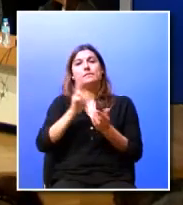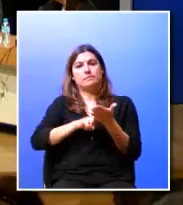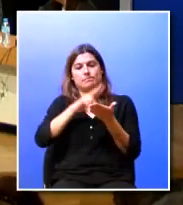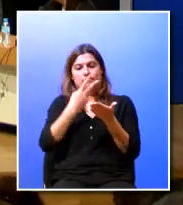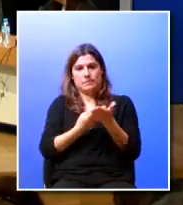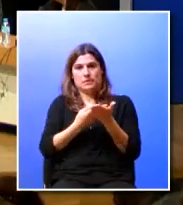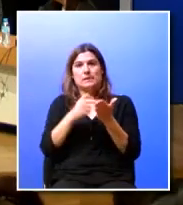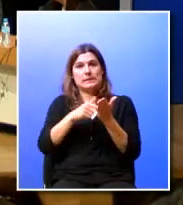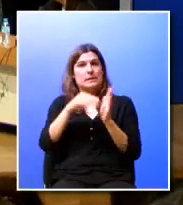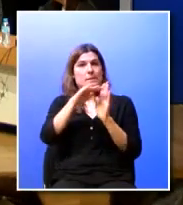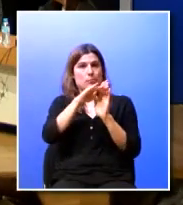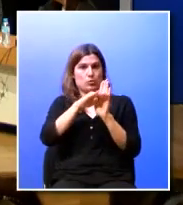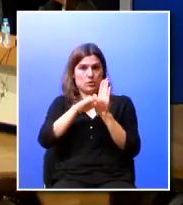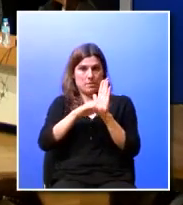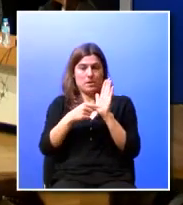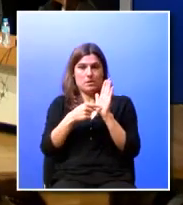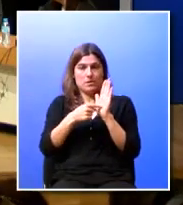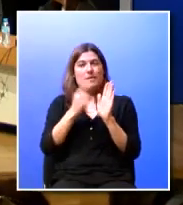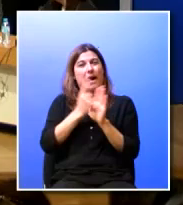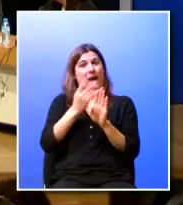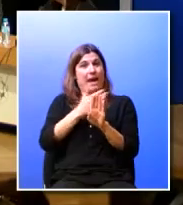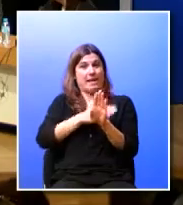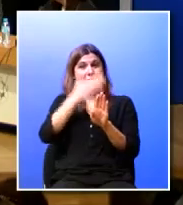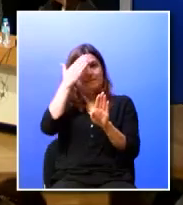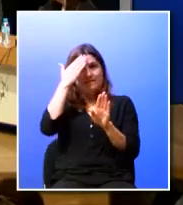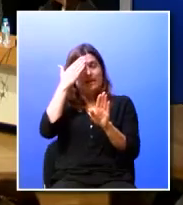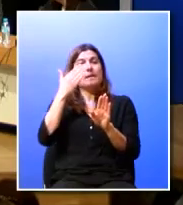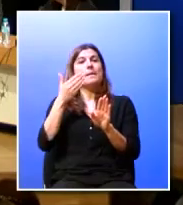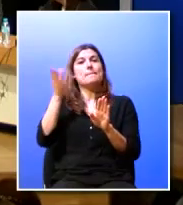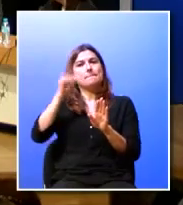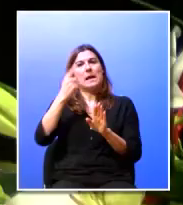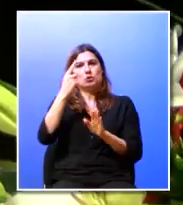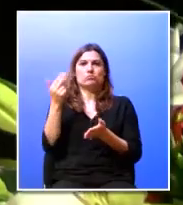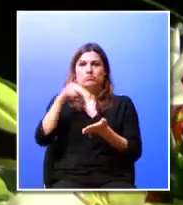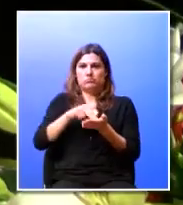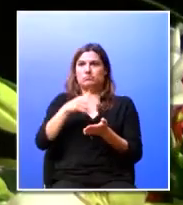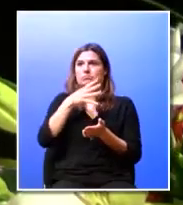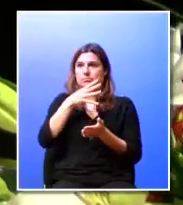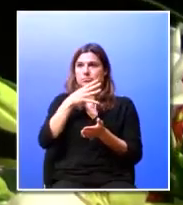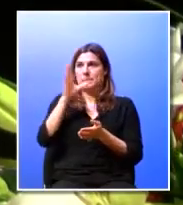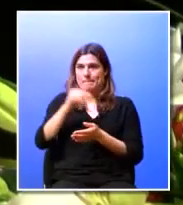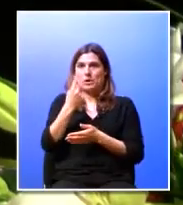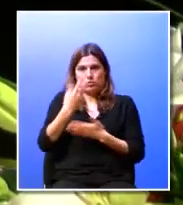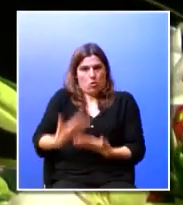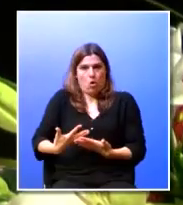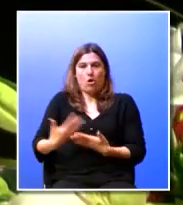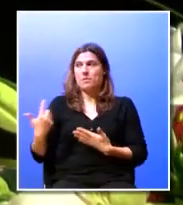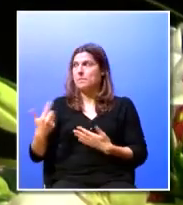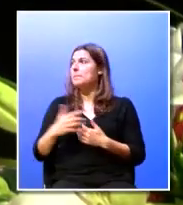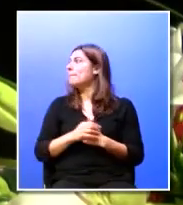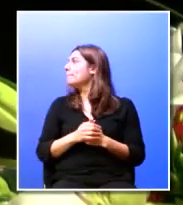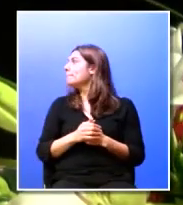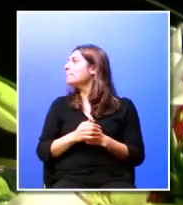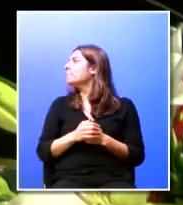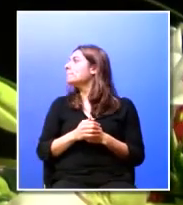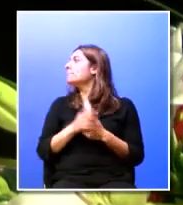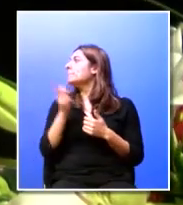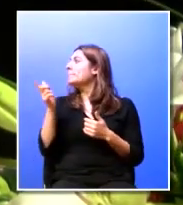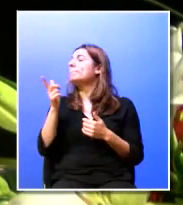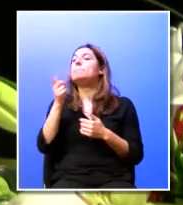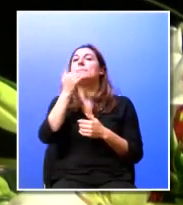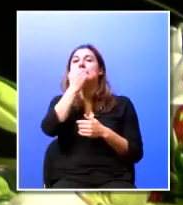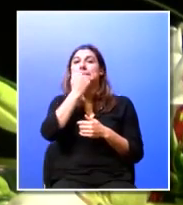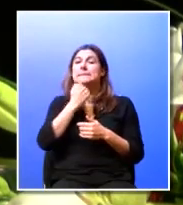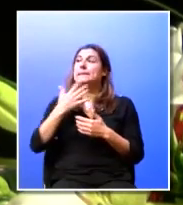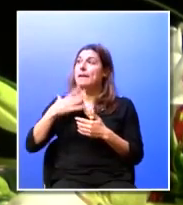no programa que estava previsto e vamos ter de facto mais uma intervenção agora e portanto é com prazer que eu